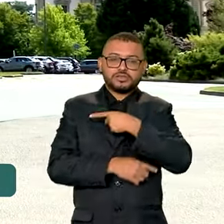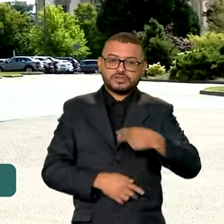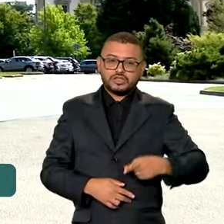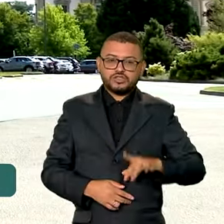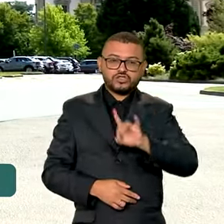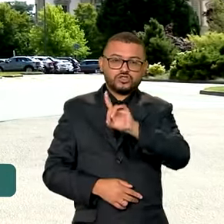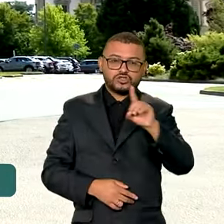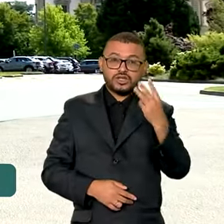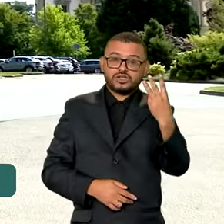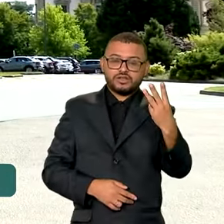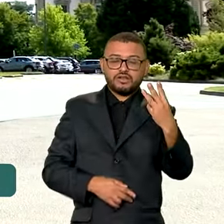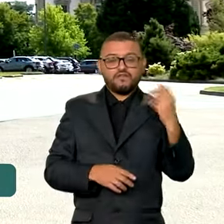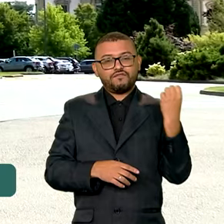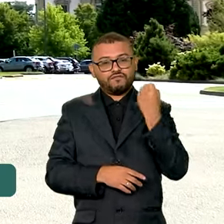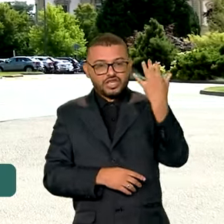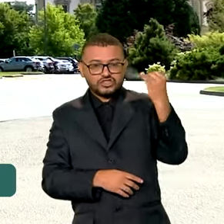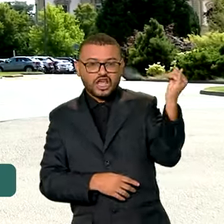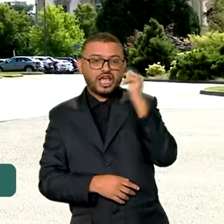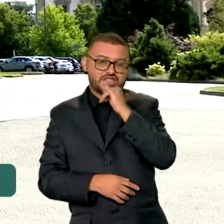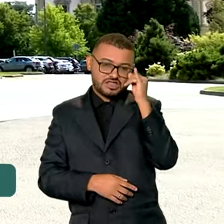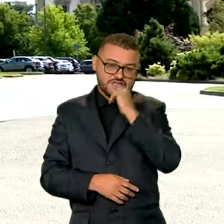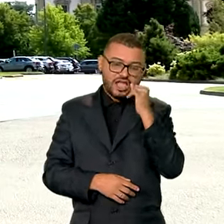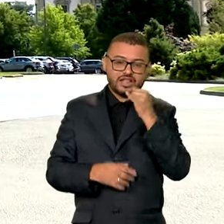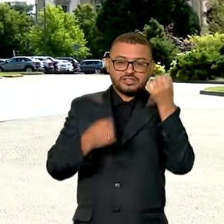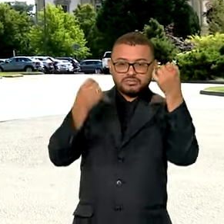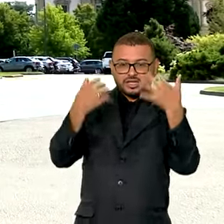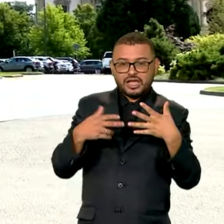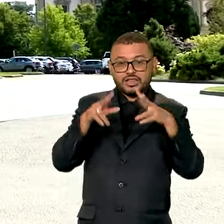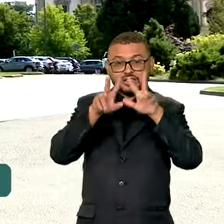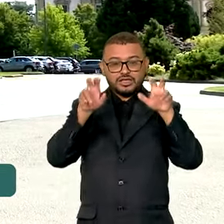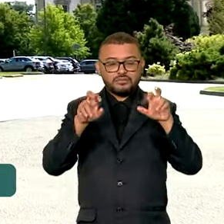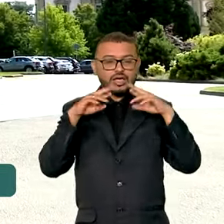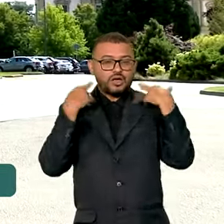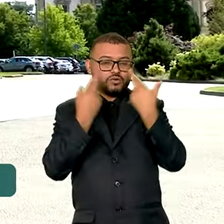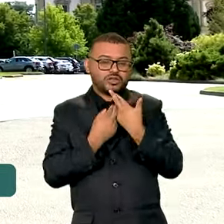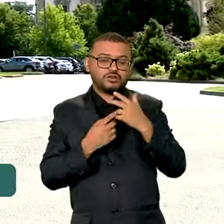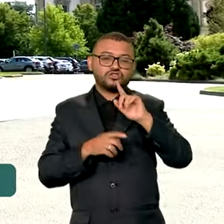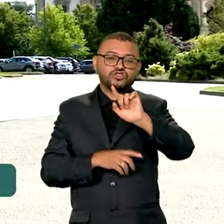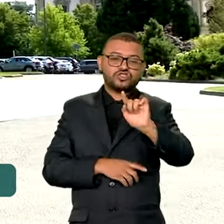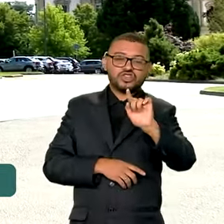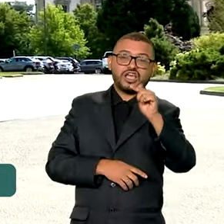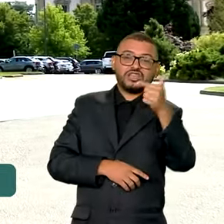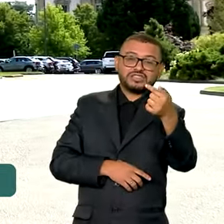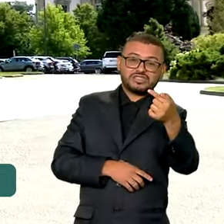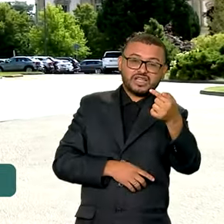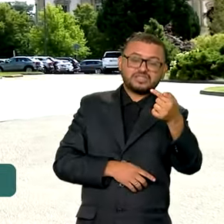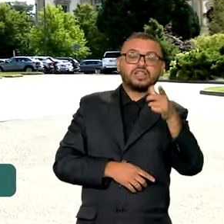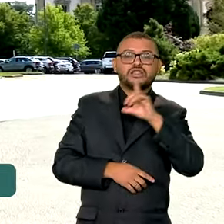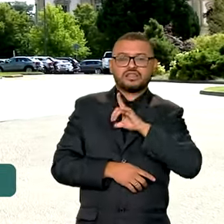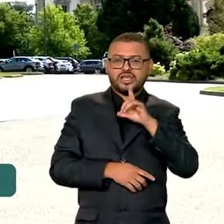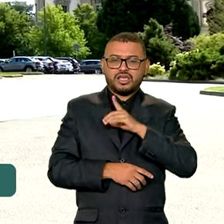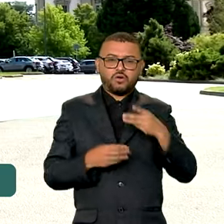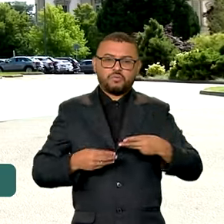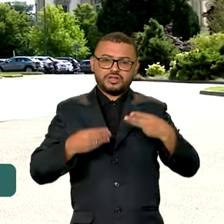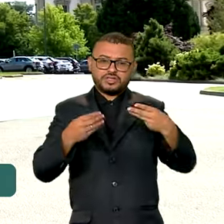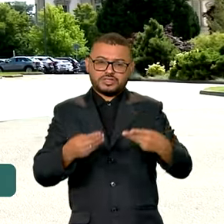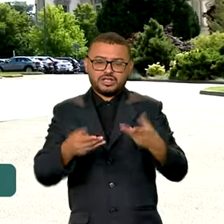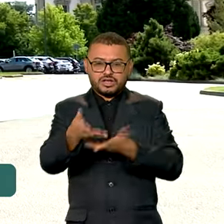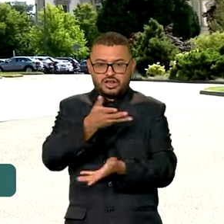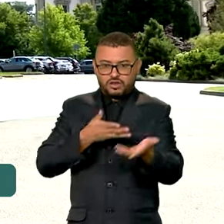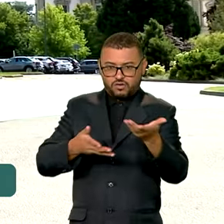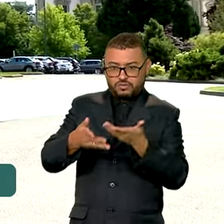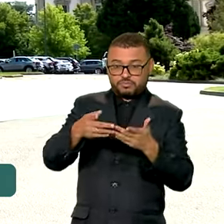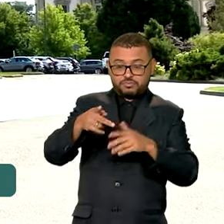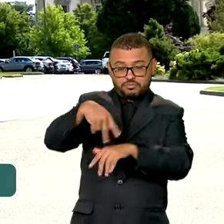13, o presidente parte para a Itália, onde vai acontecer a reunião da cúpula do G7. De acordo com o Ministério das Relações